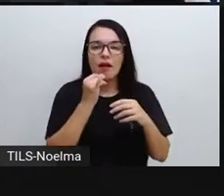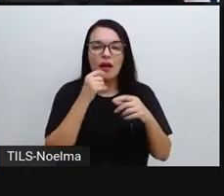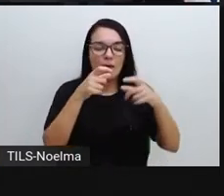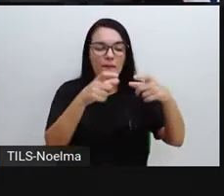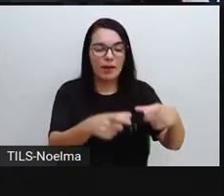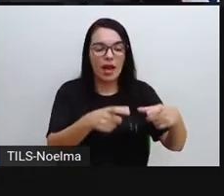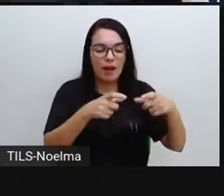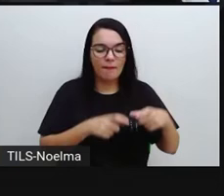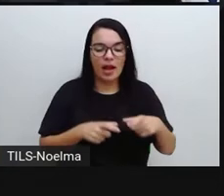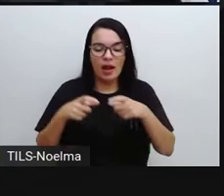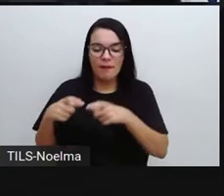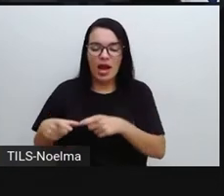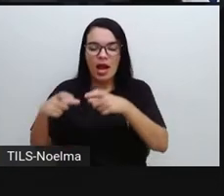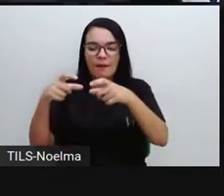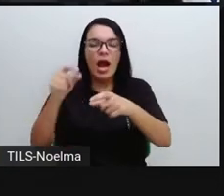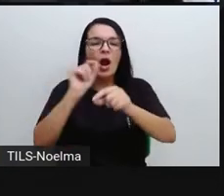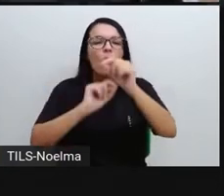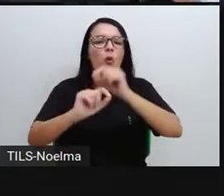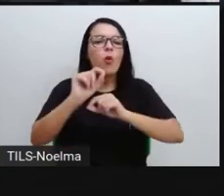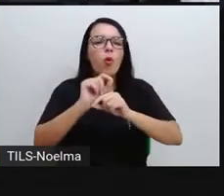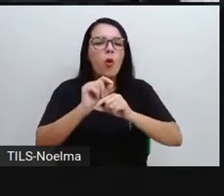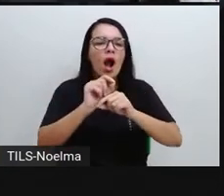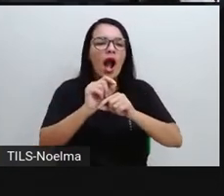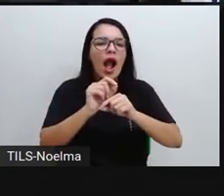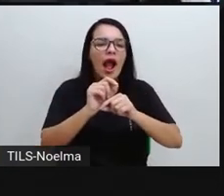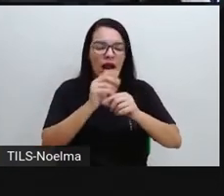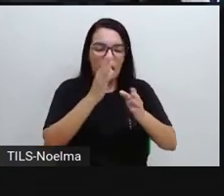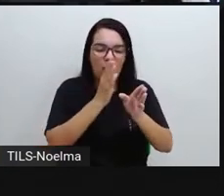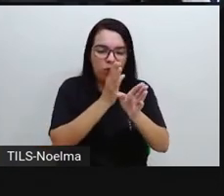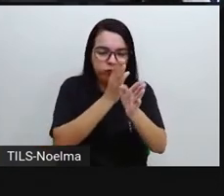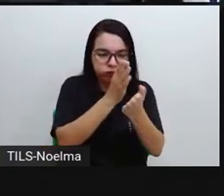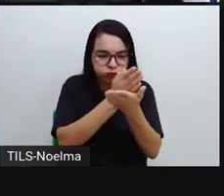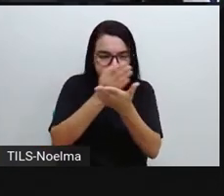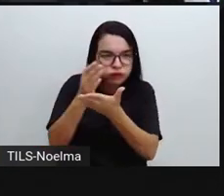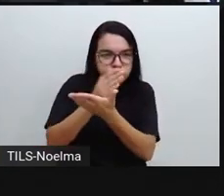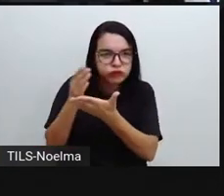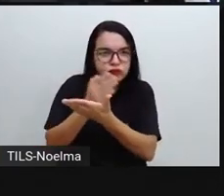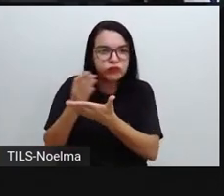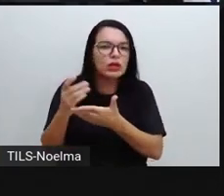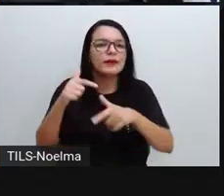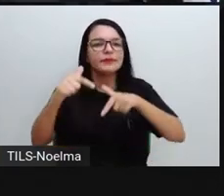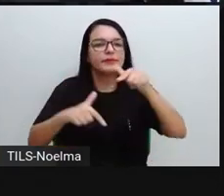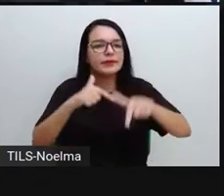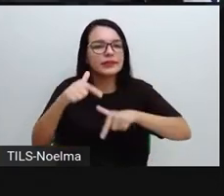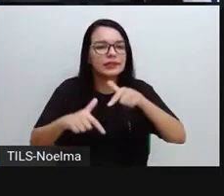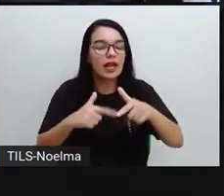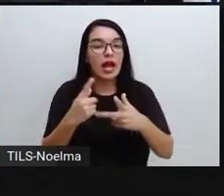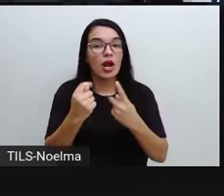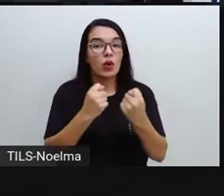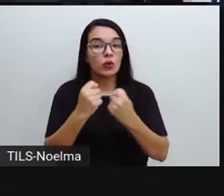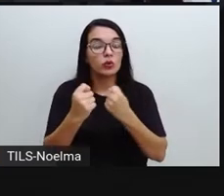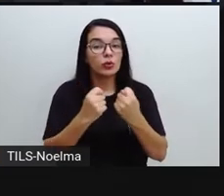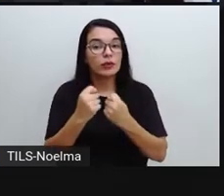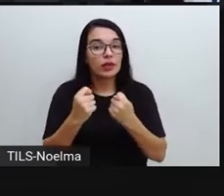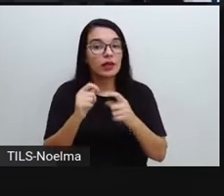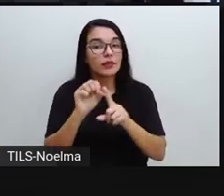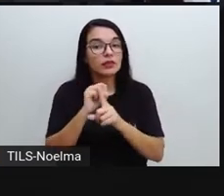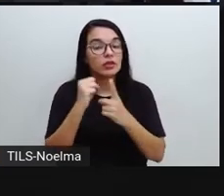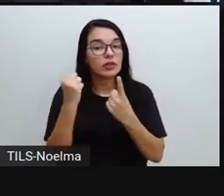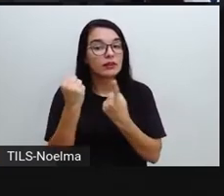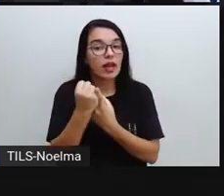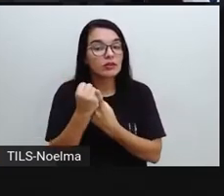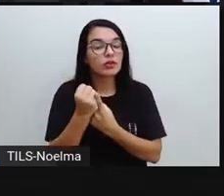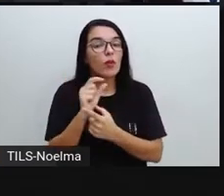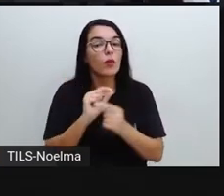são o quê? São segmentos em que se dividem as atividades econômicas e produtivas de uma sociedade. A